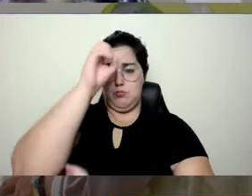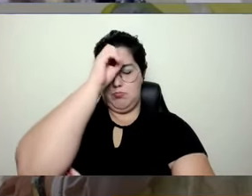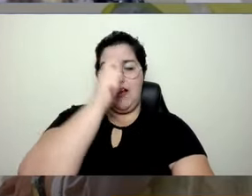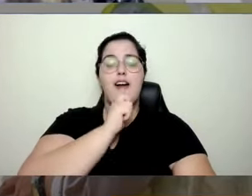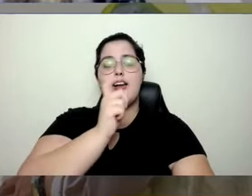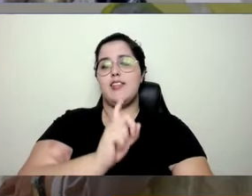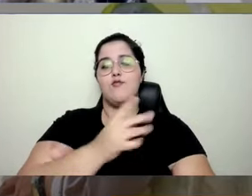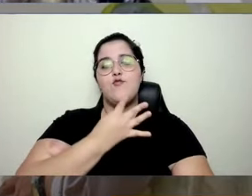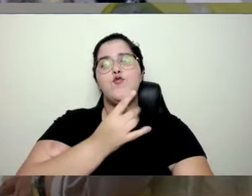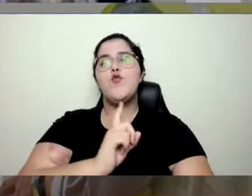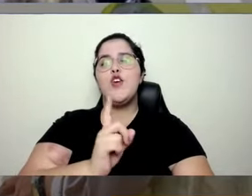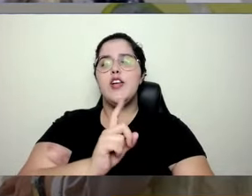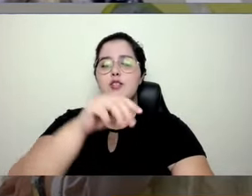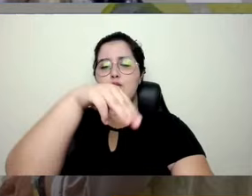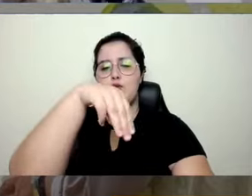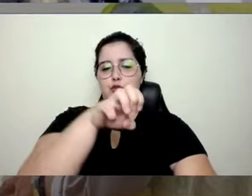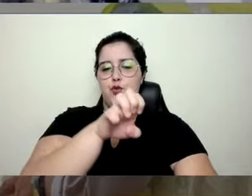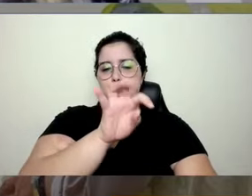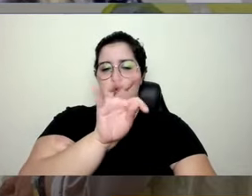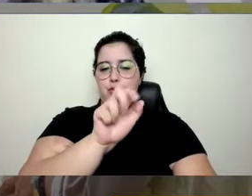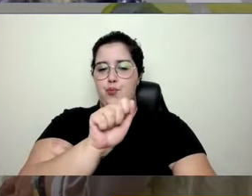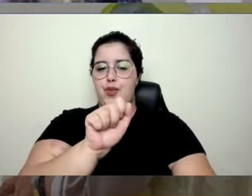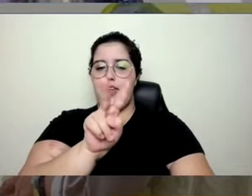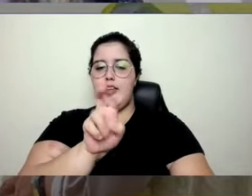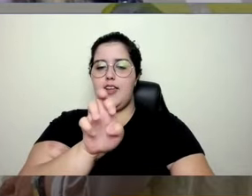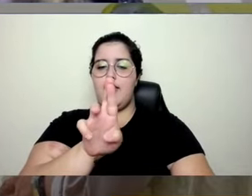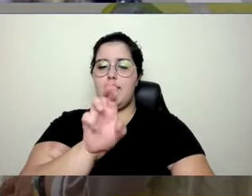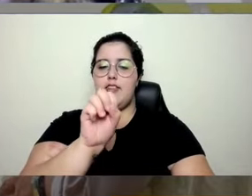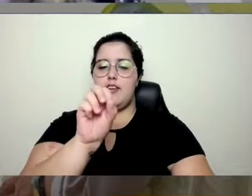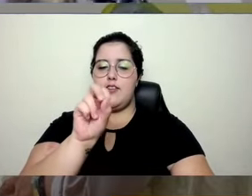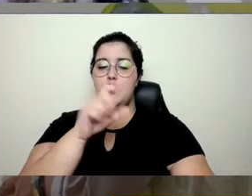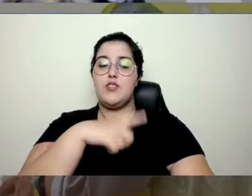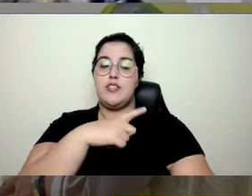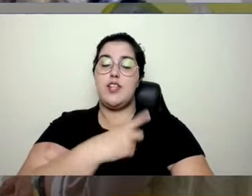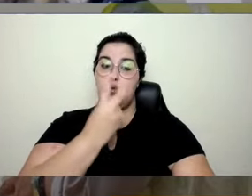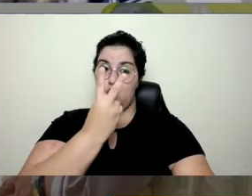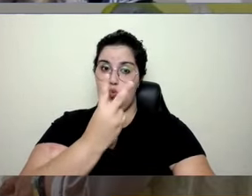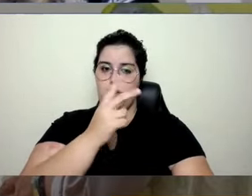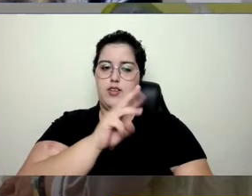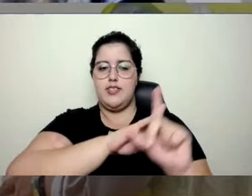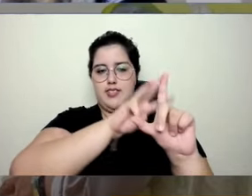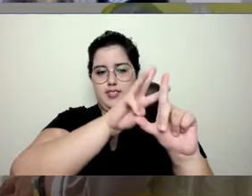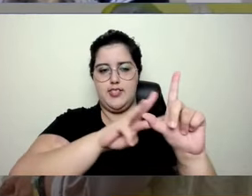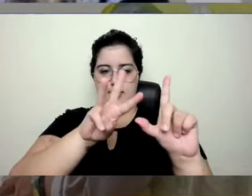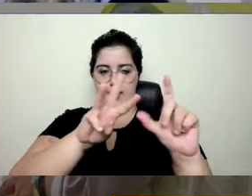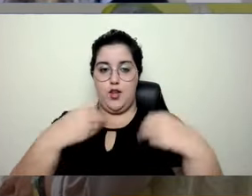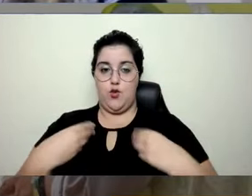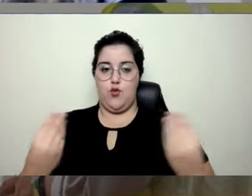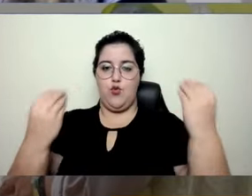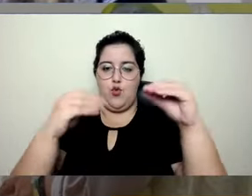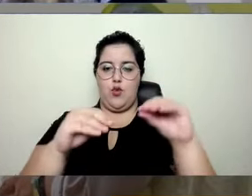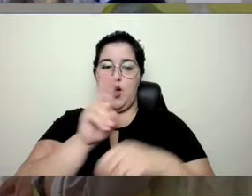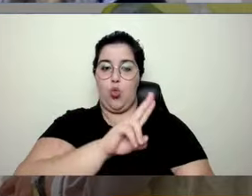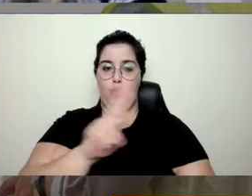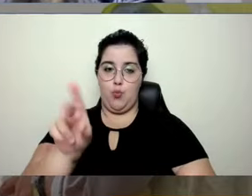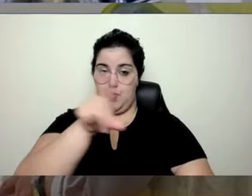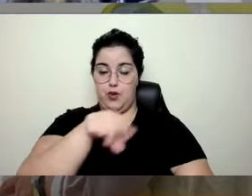o metaverso. Gente, metaverso, tem dois sites, assim, eu vou até colocar para vocês o nome.